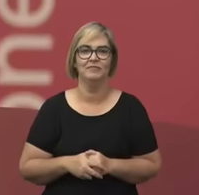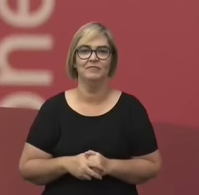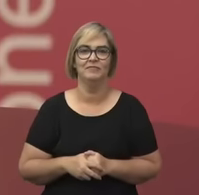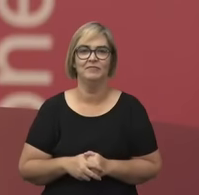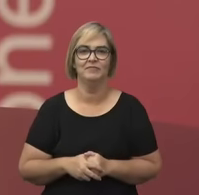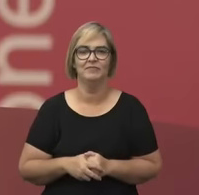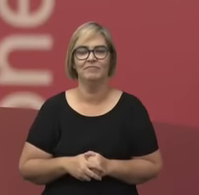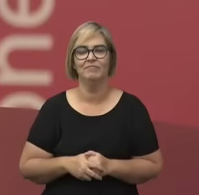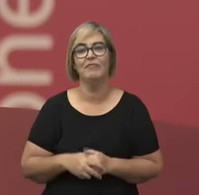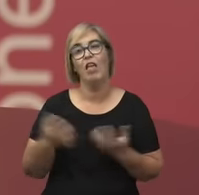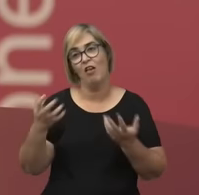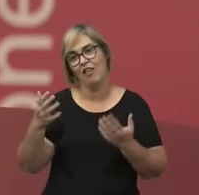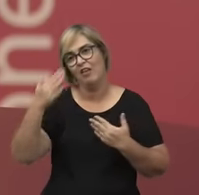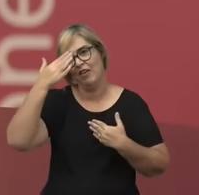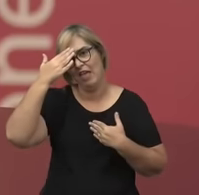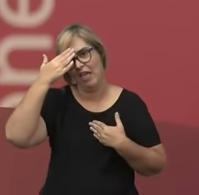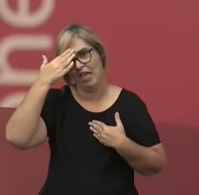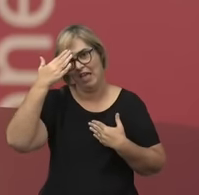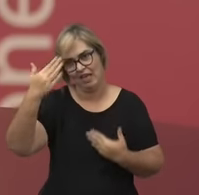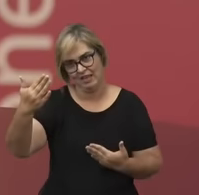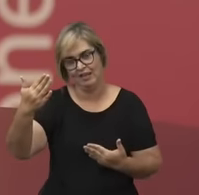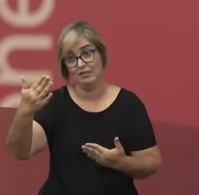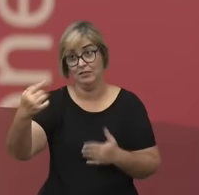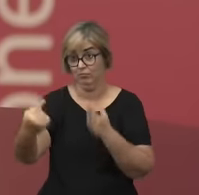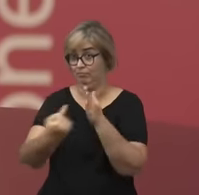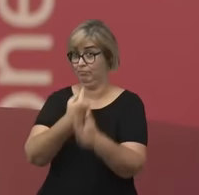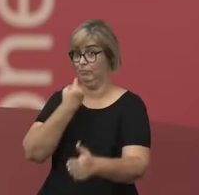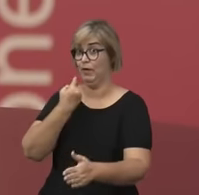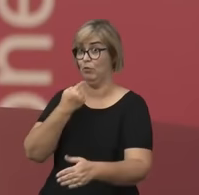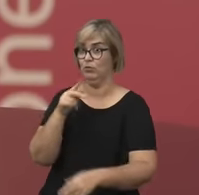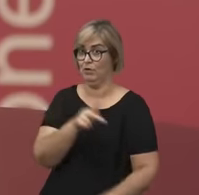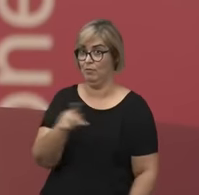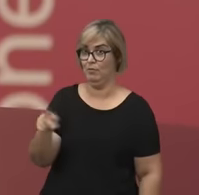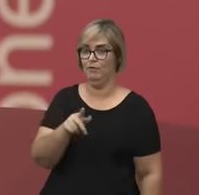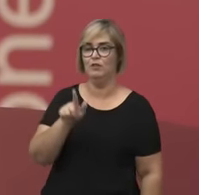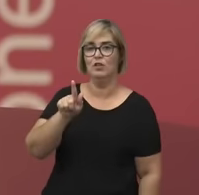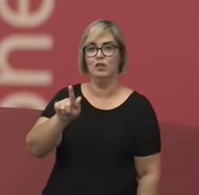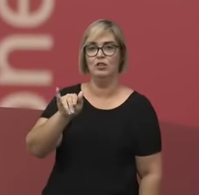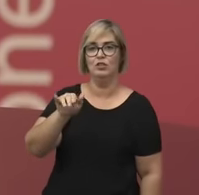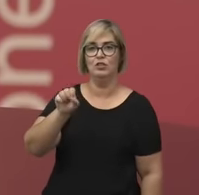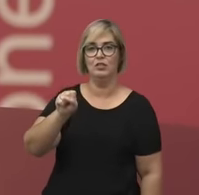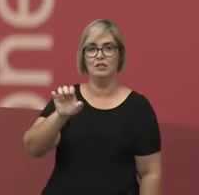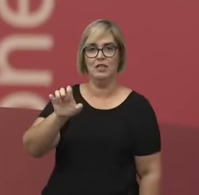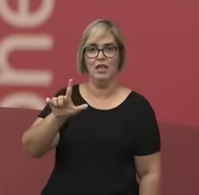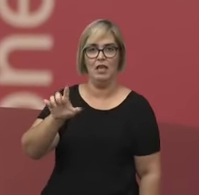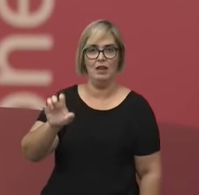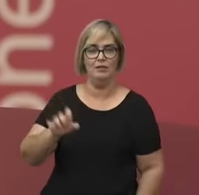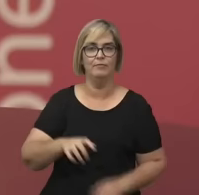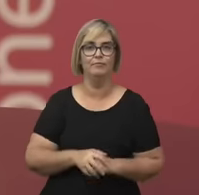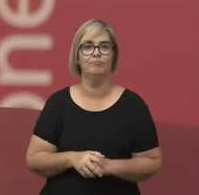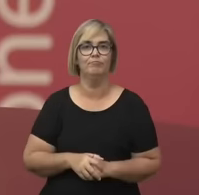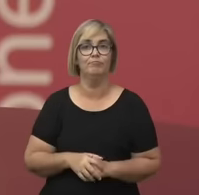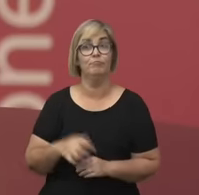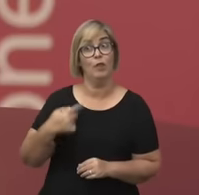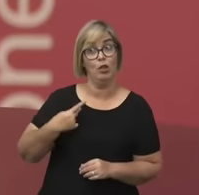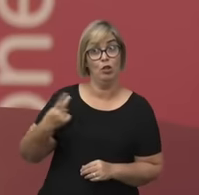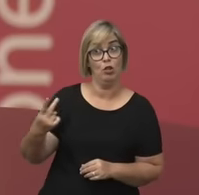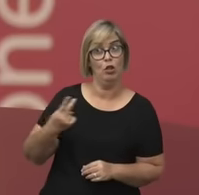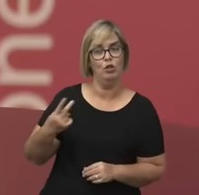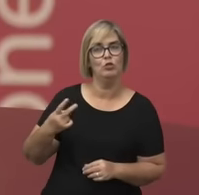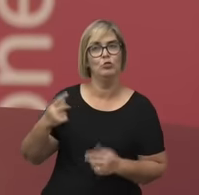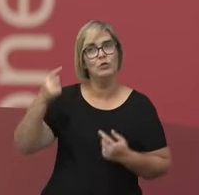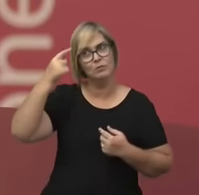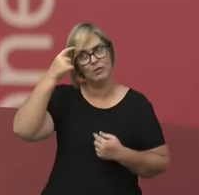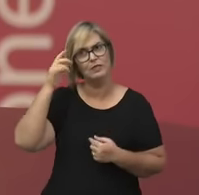Queria agradecer a pergunta da professora Gisele Seco, a Gisele Seco e eu pensamos essas